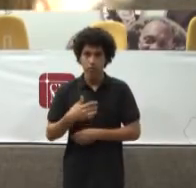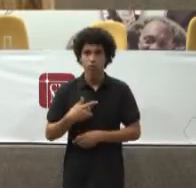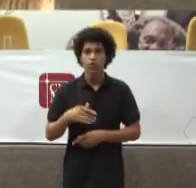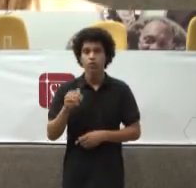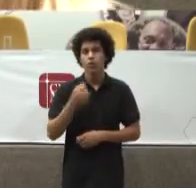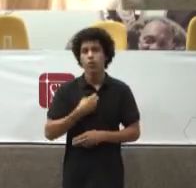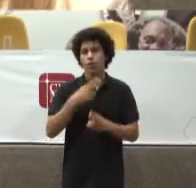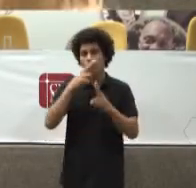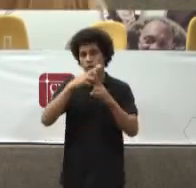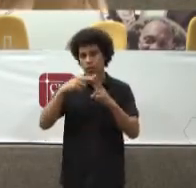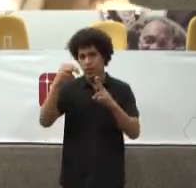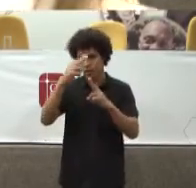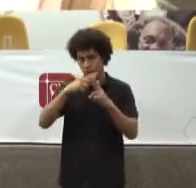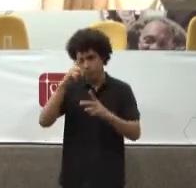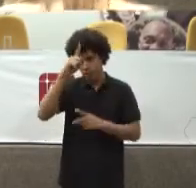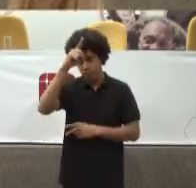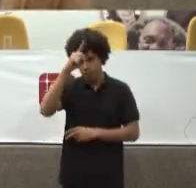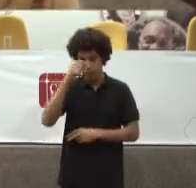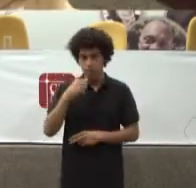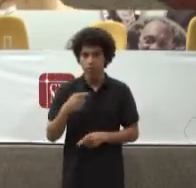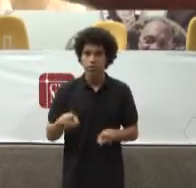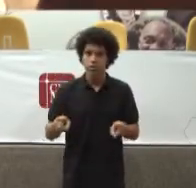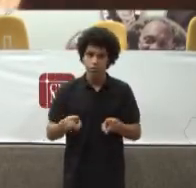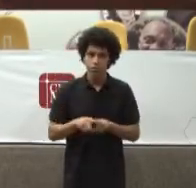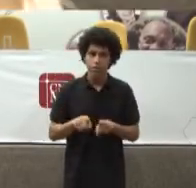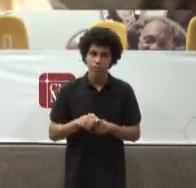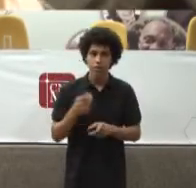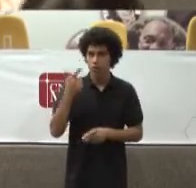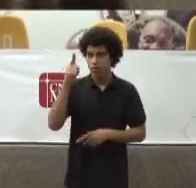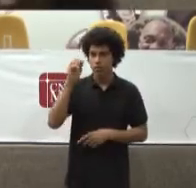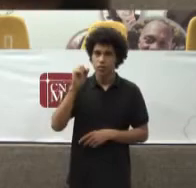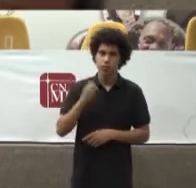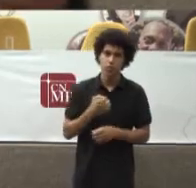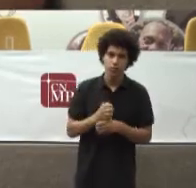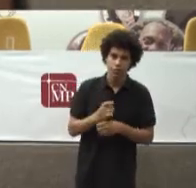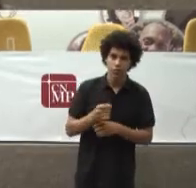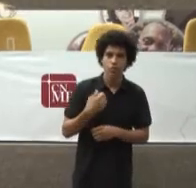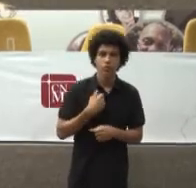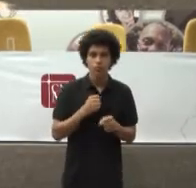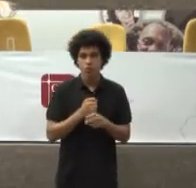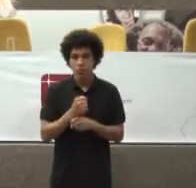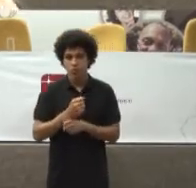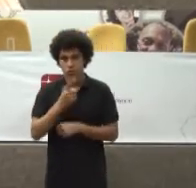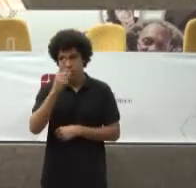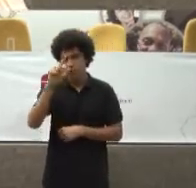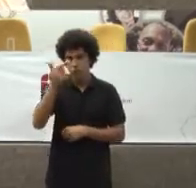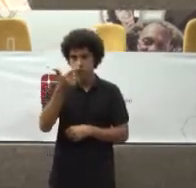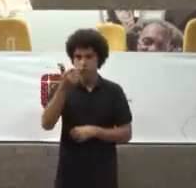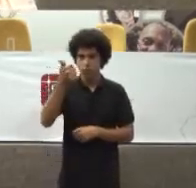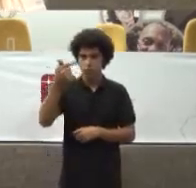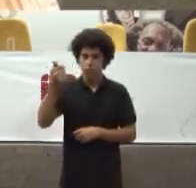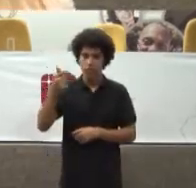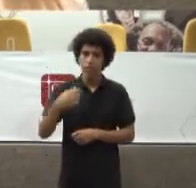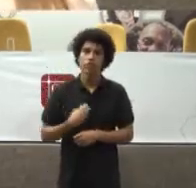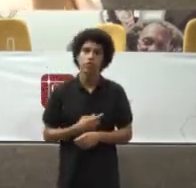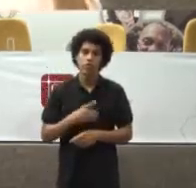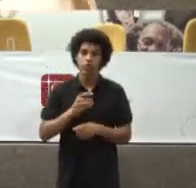Também Visiting Research Harvard Law School No ano De 2017 E doutor Em Direito Pelo SEUB